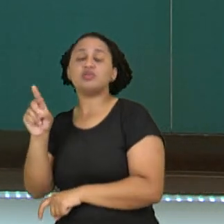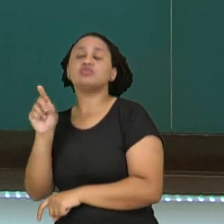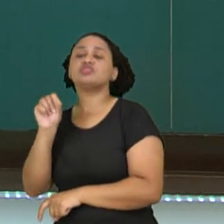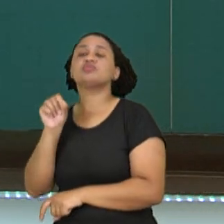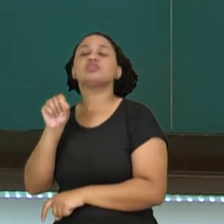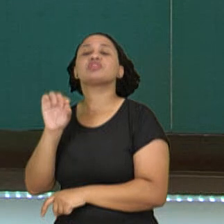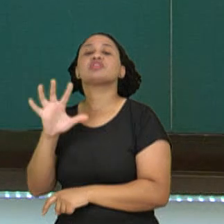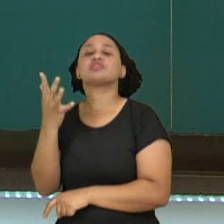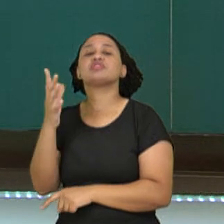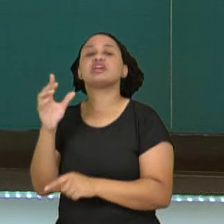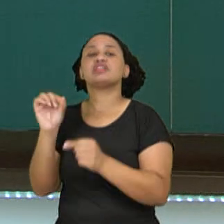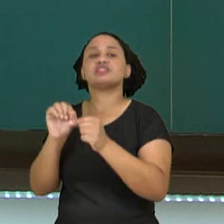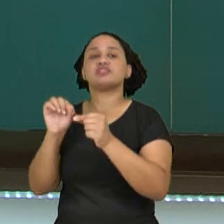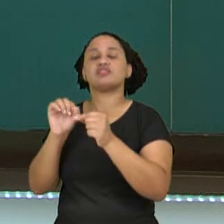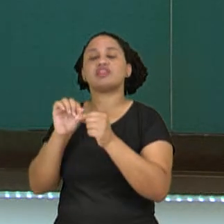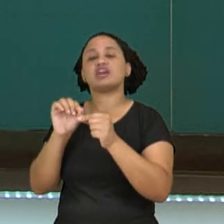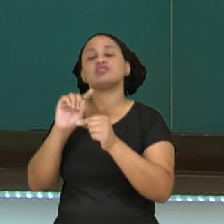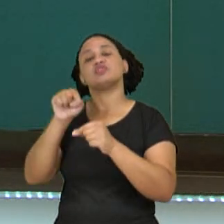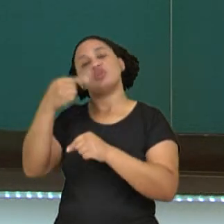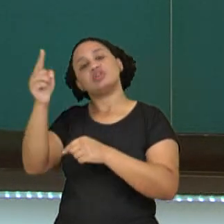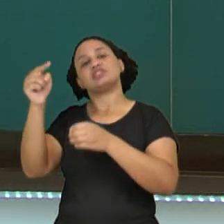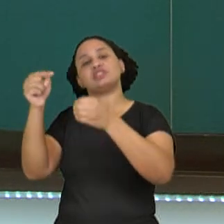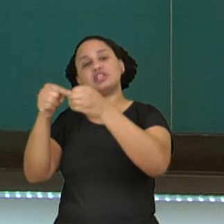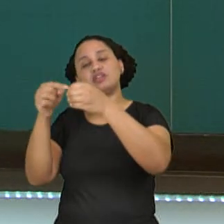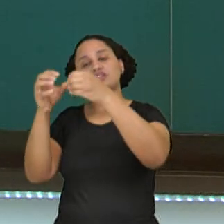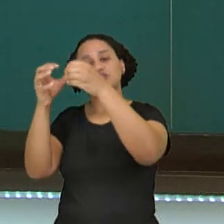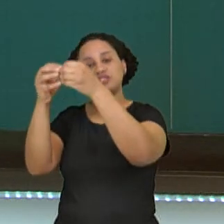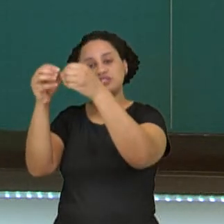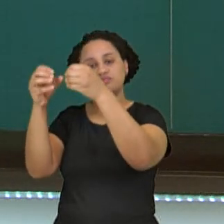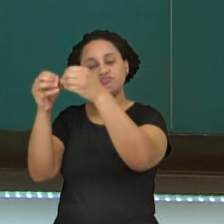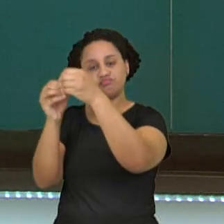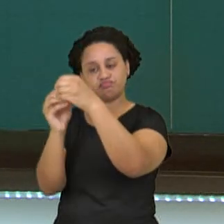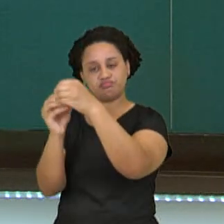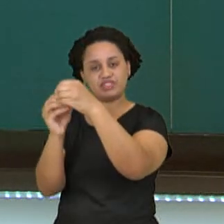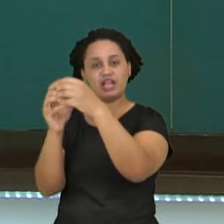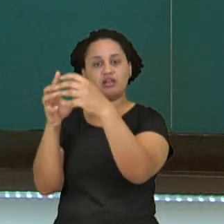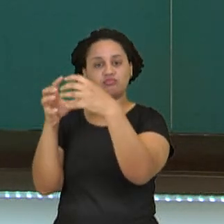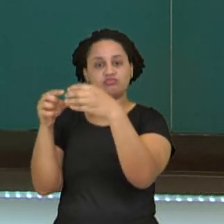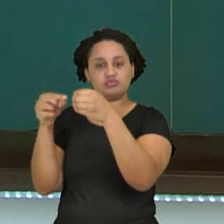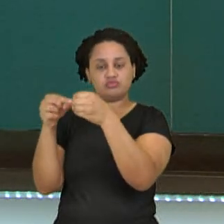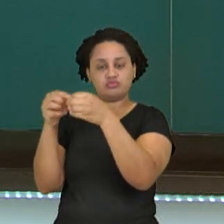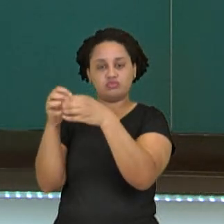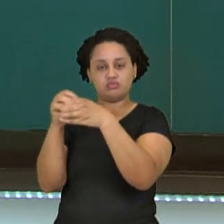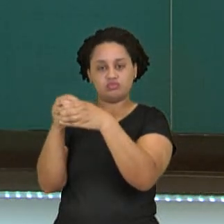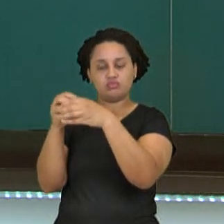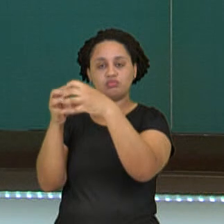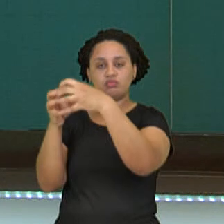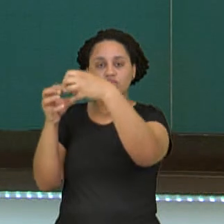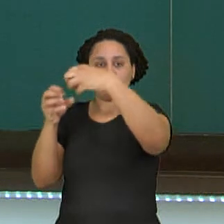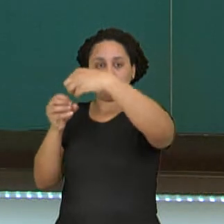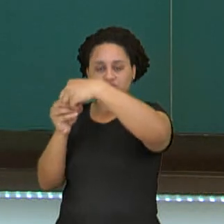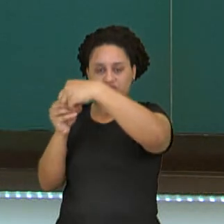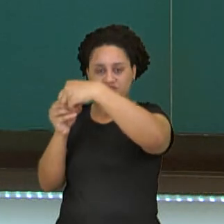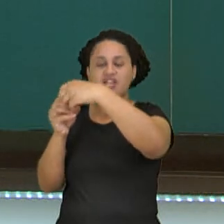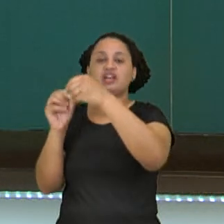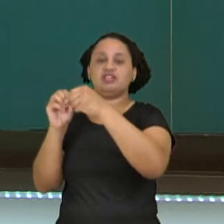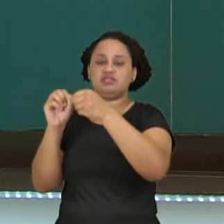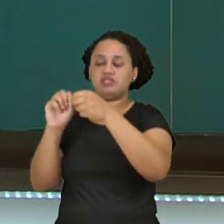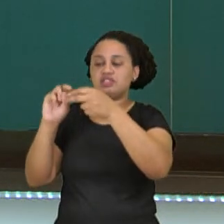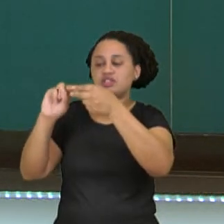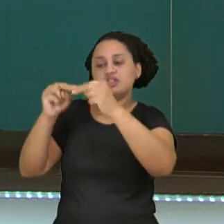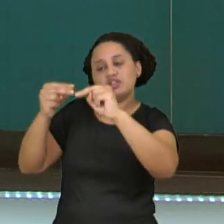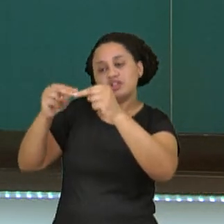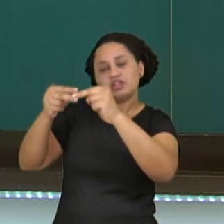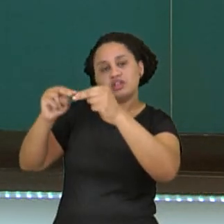telófase, são formadas duas novas células. Então, está ali formando novamente a membrana nuclear, os cromossomos estão se